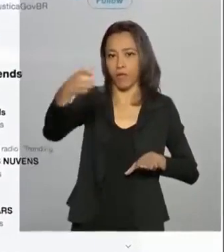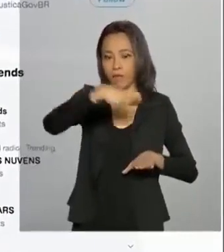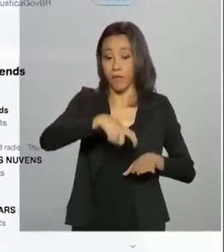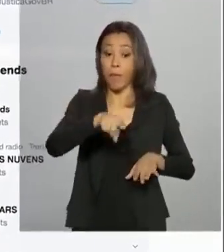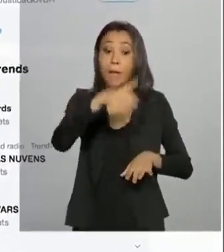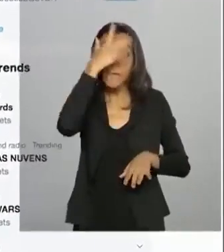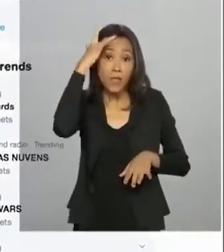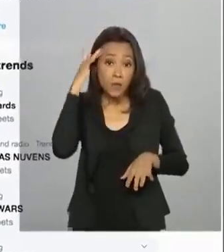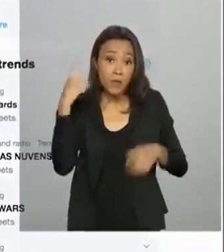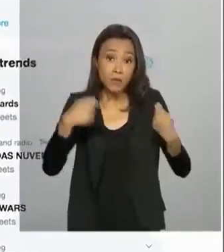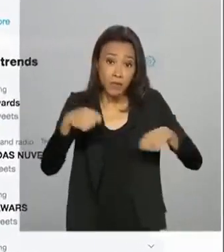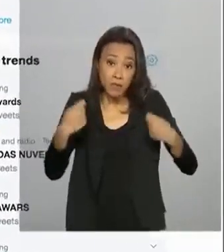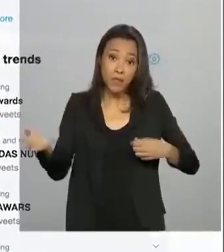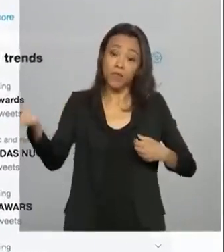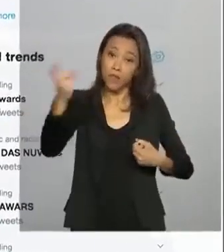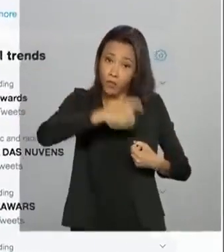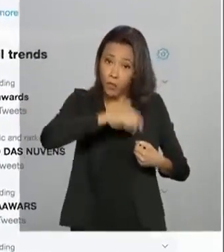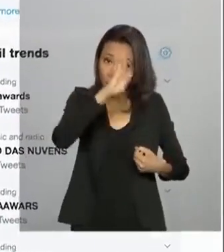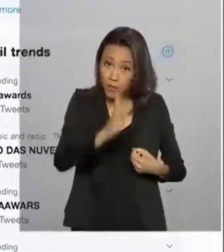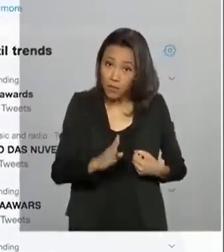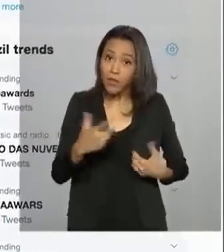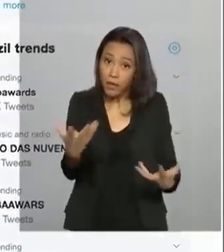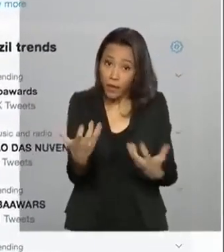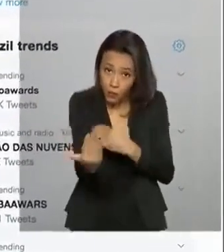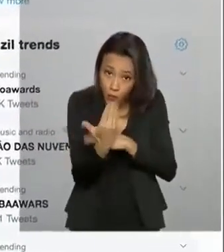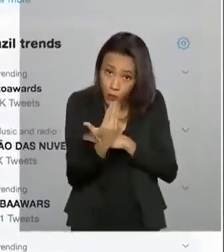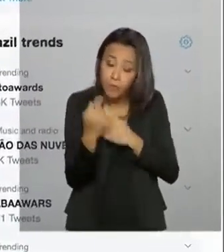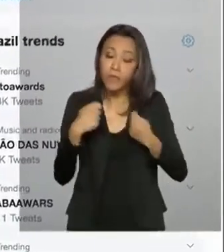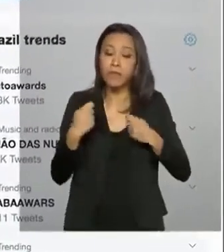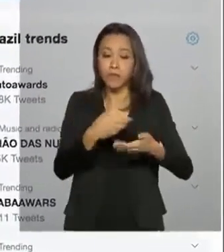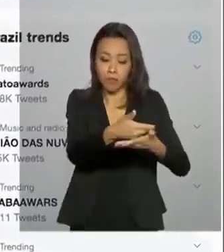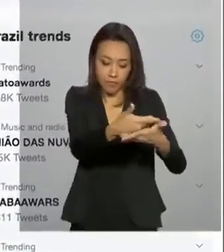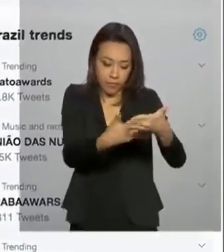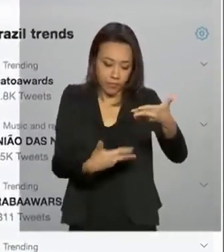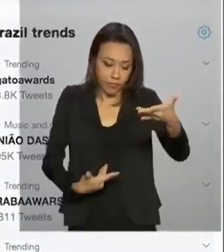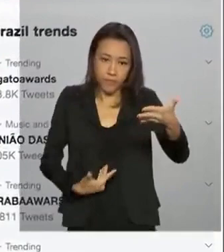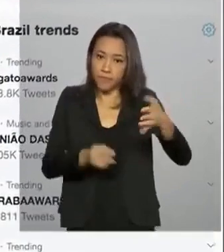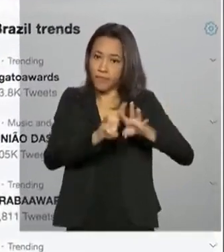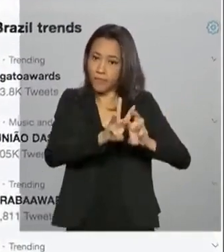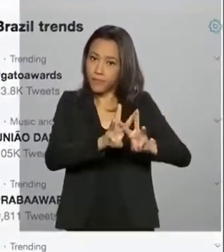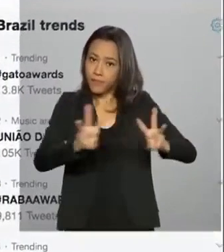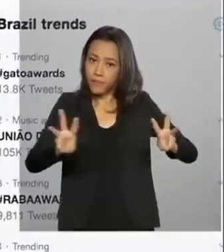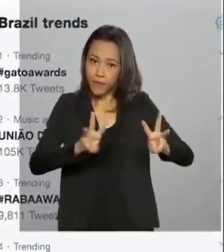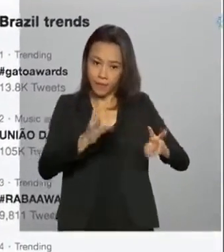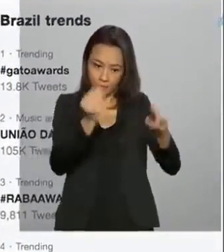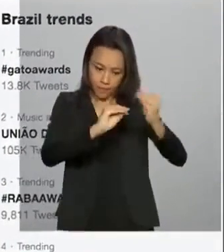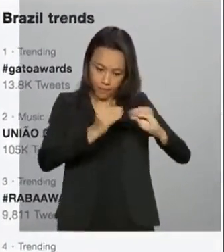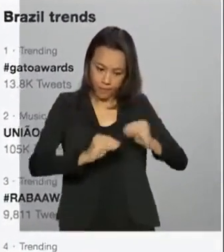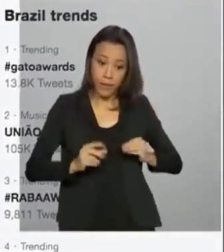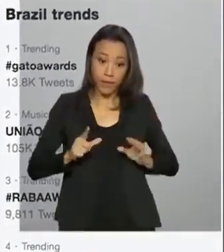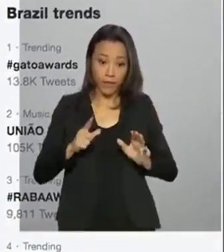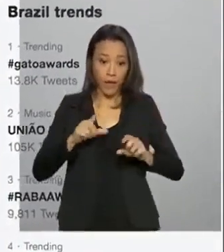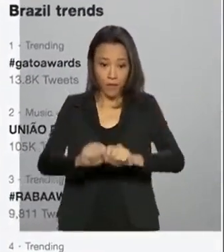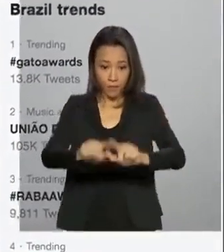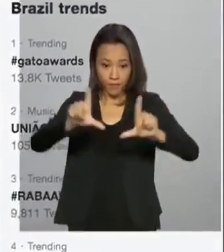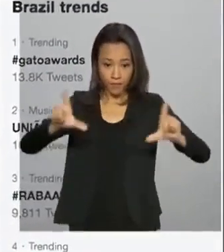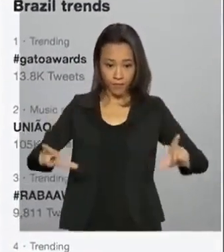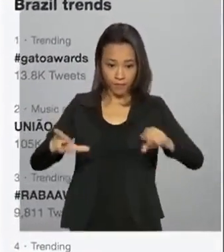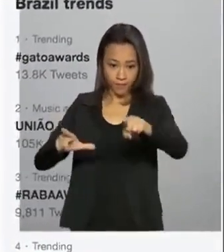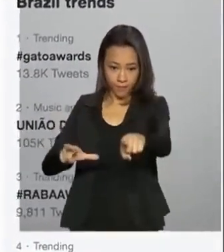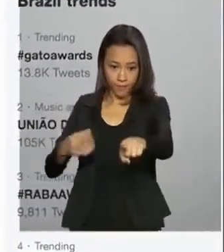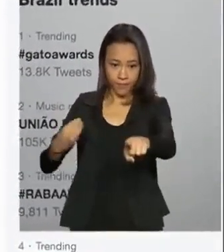precisam de ajuda para voltar ao país devem preencher pela internet um formulário que está disponível na página do Ministério das Relações